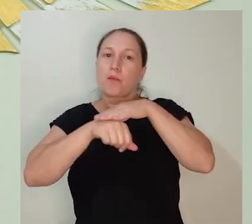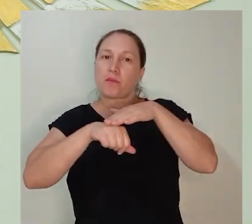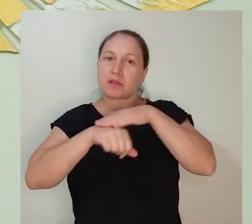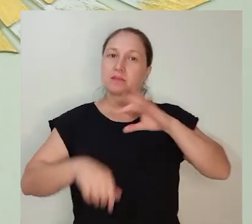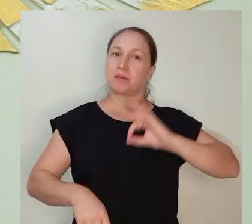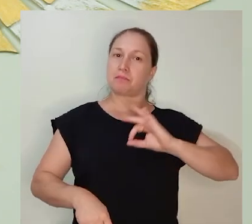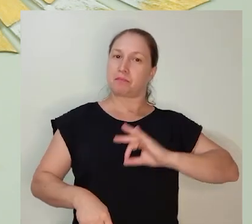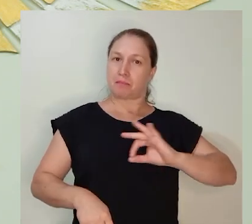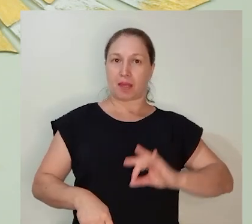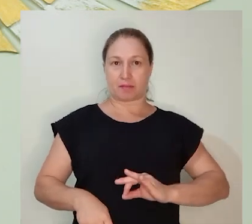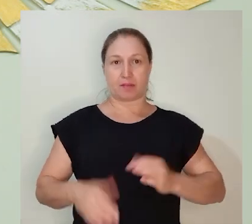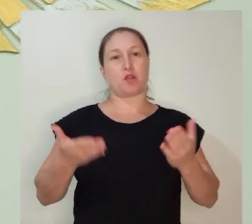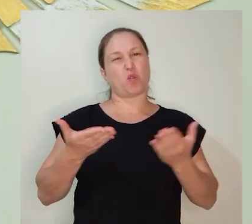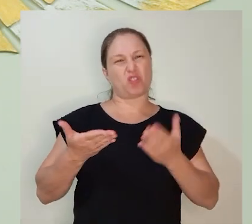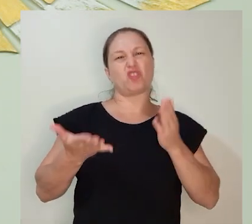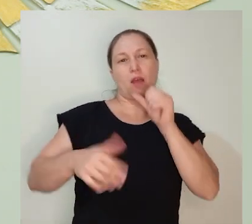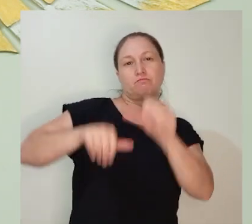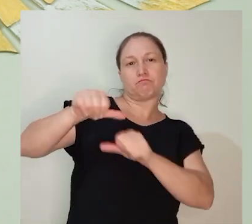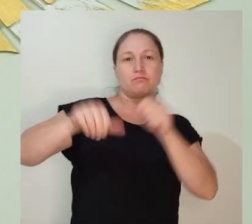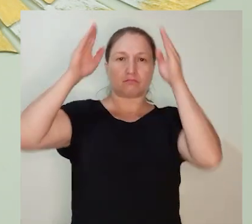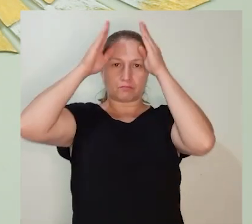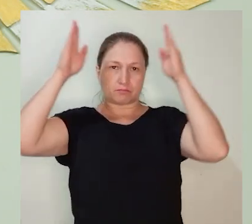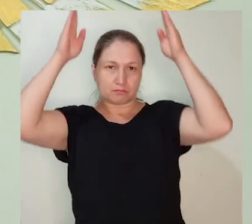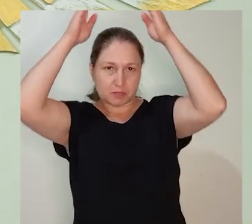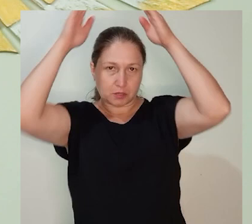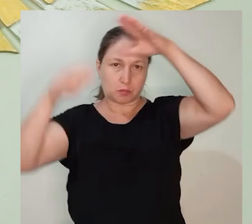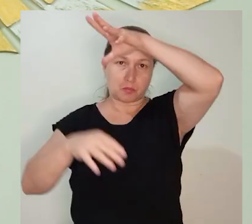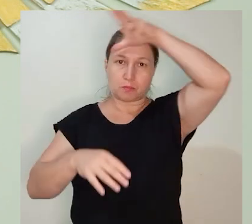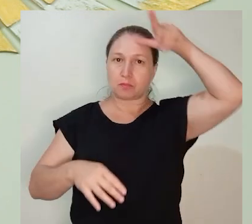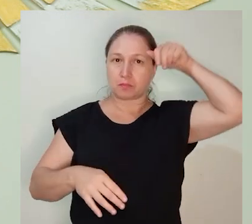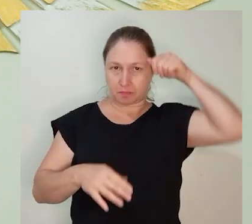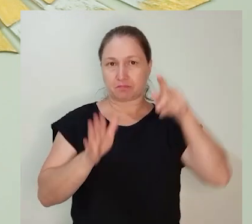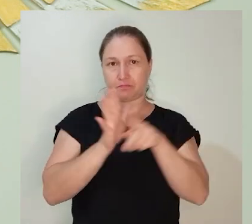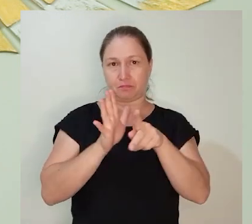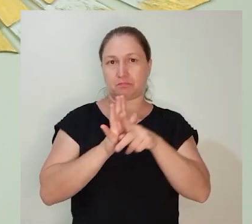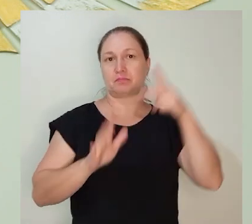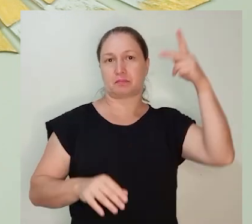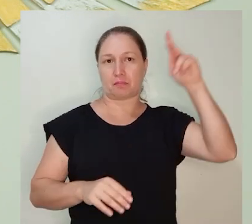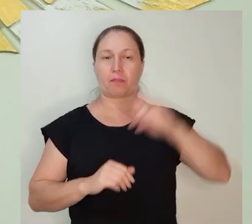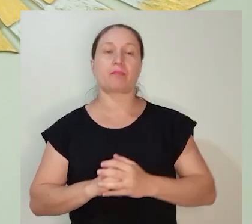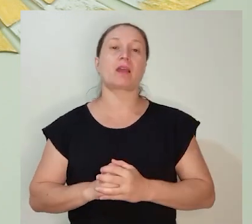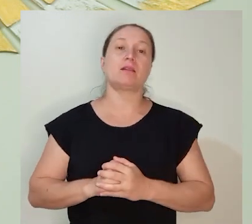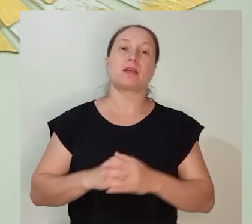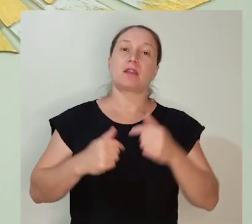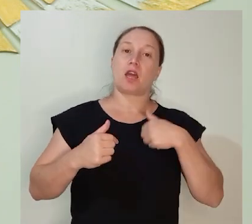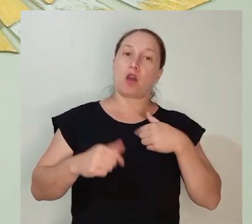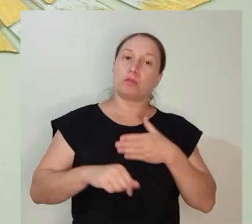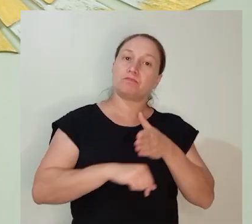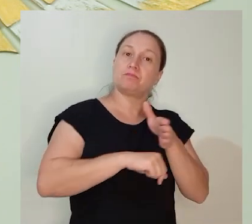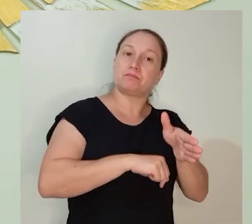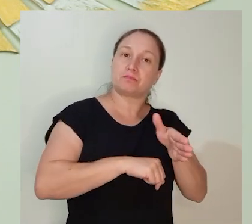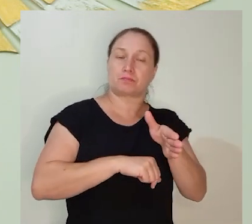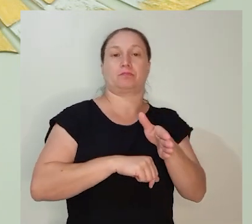Dom Luiz Soares Vieira, que é o Arcebispo Emérito de Manaus, aí fui encaminhado para o Seminário